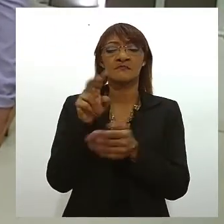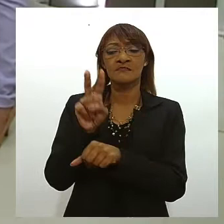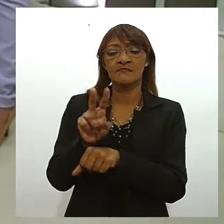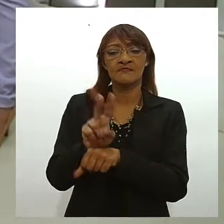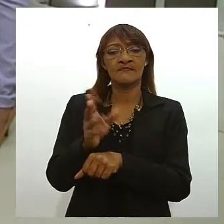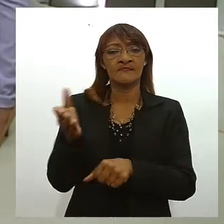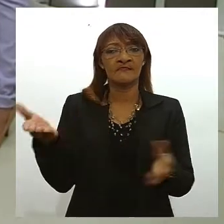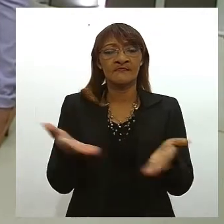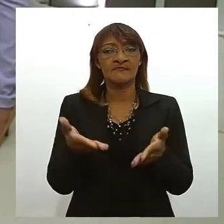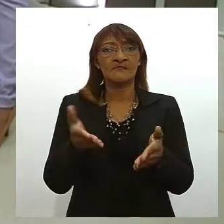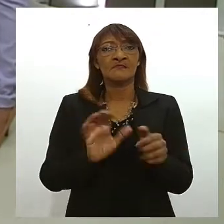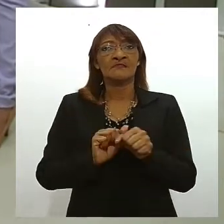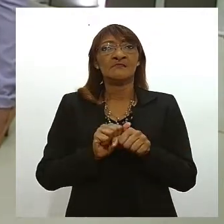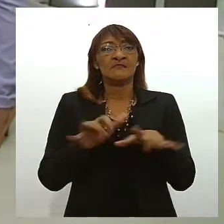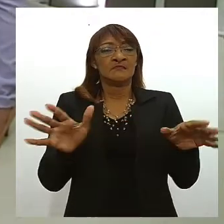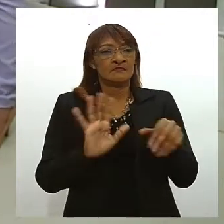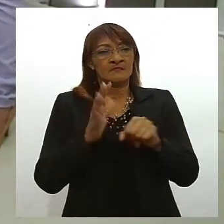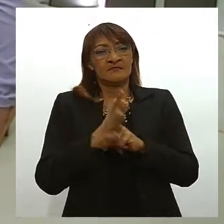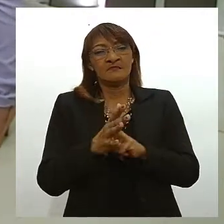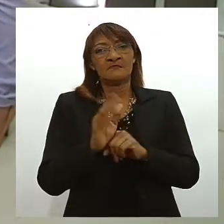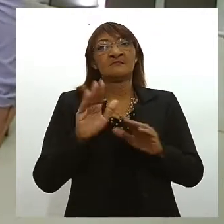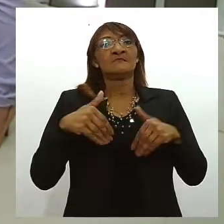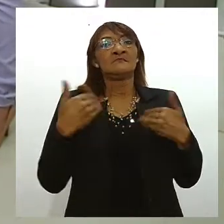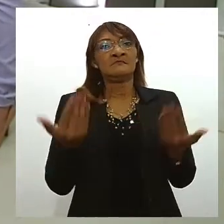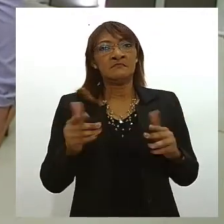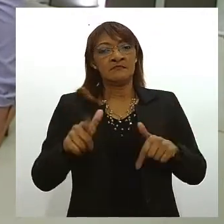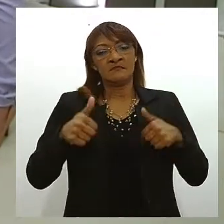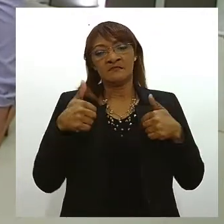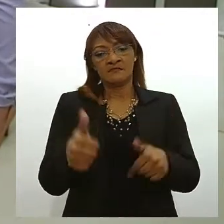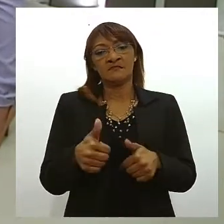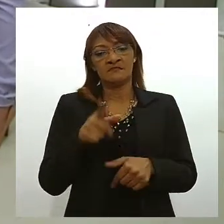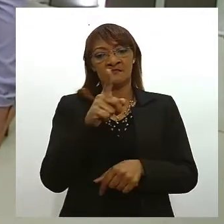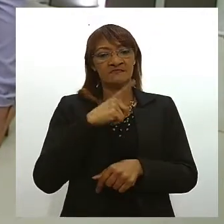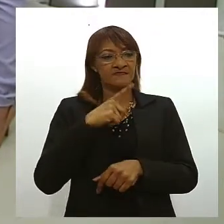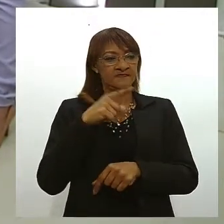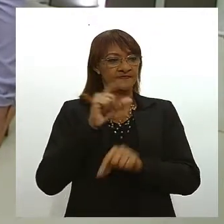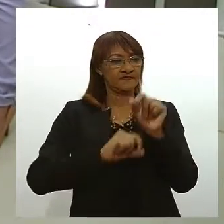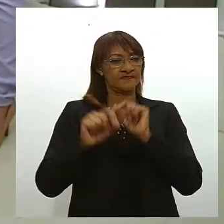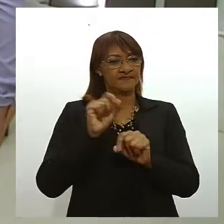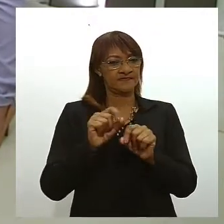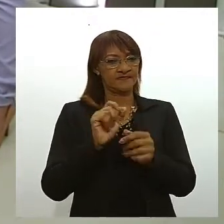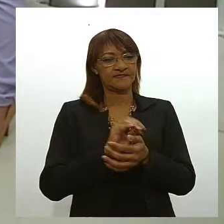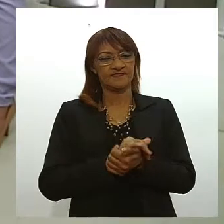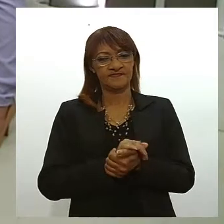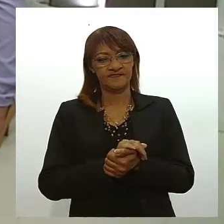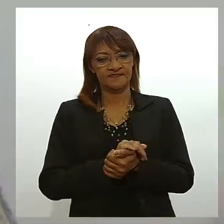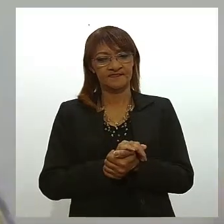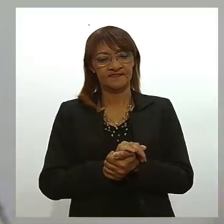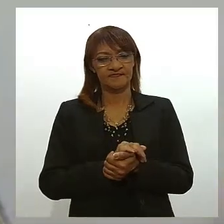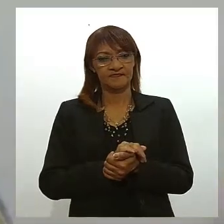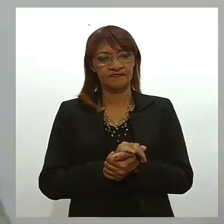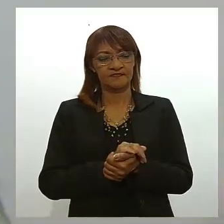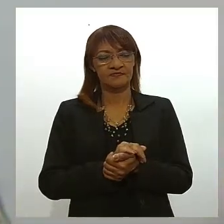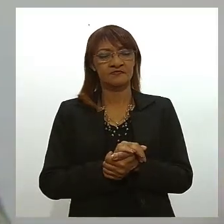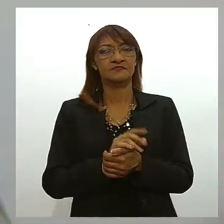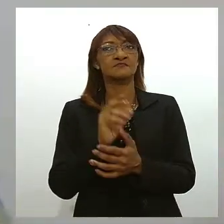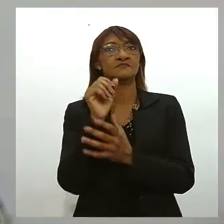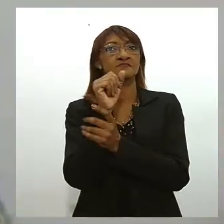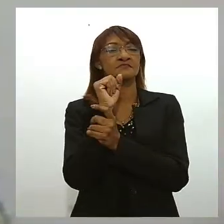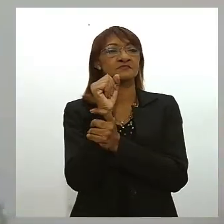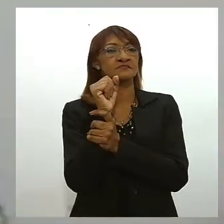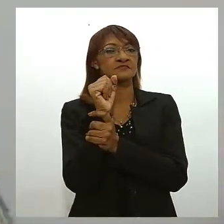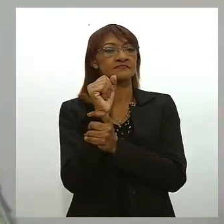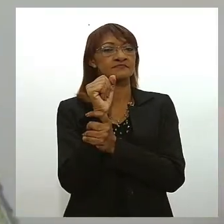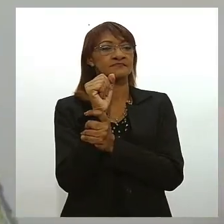nesse período de pandemia? Quais foram os desafios que vocês vêm enfrentando? Isso, trabalhar com segurança do paciente é um dos principais